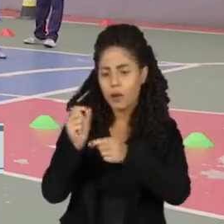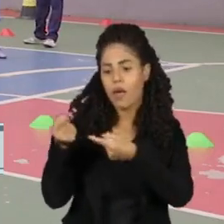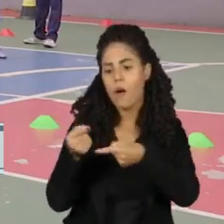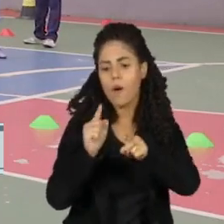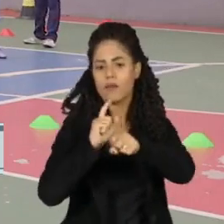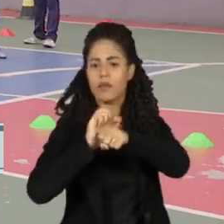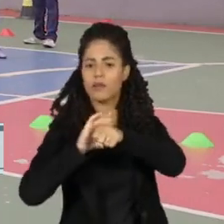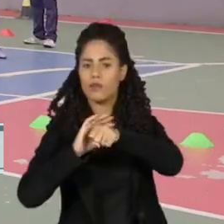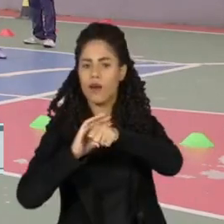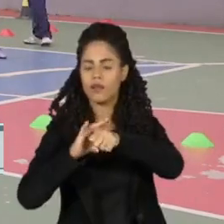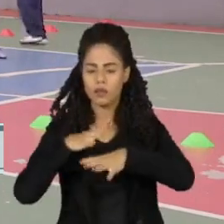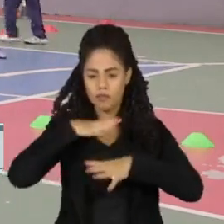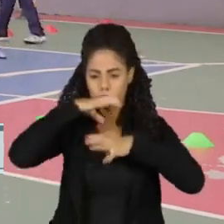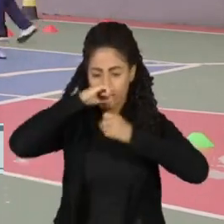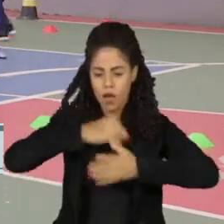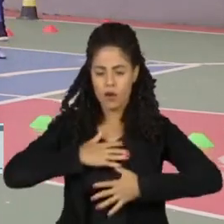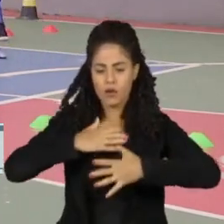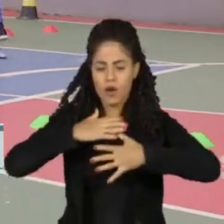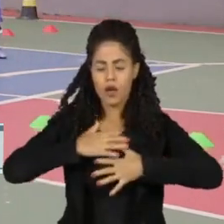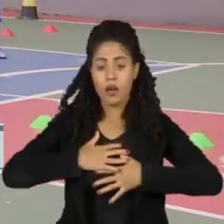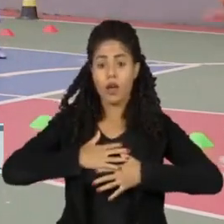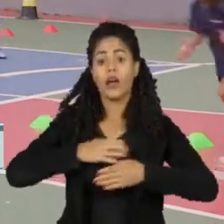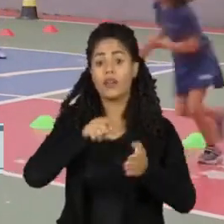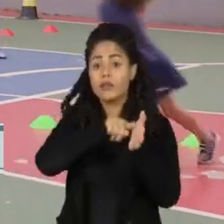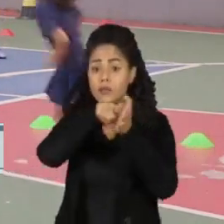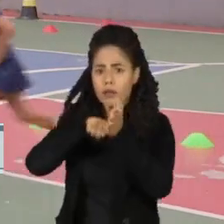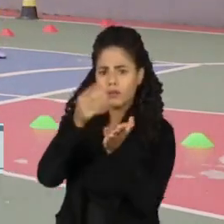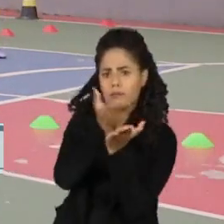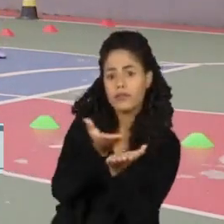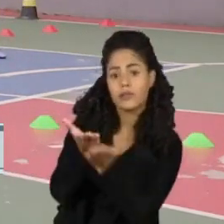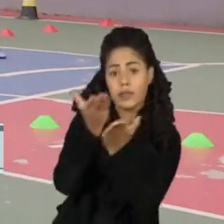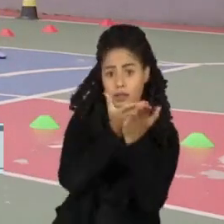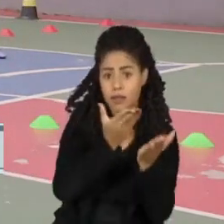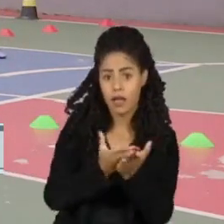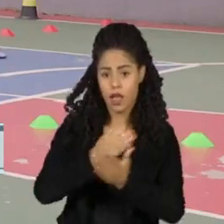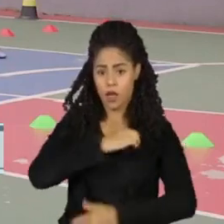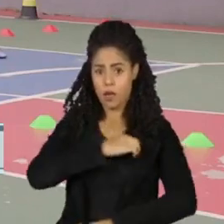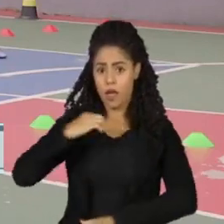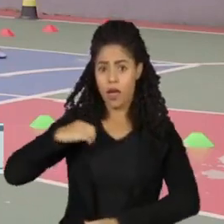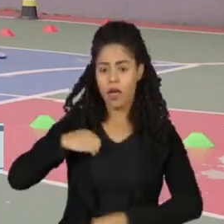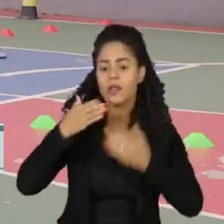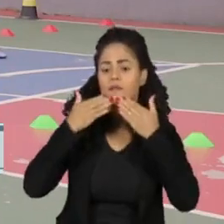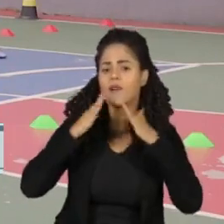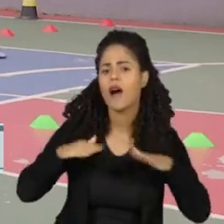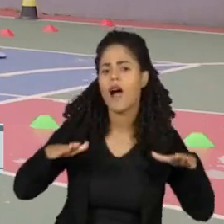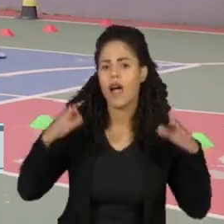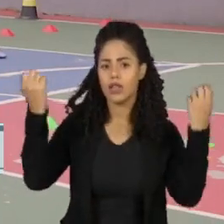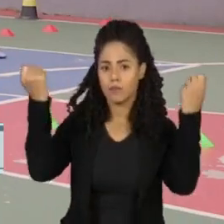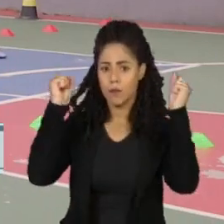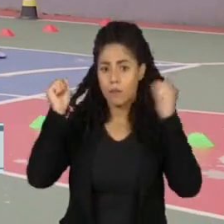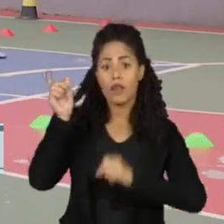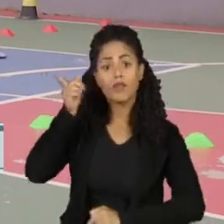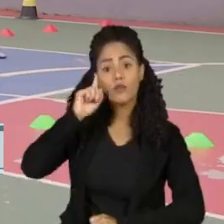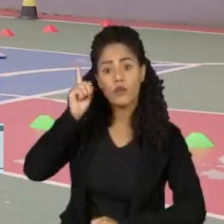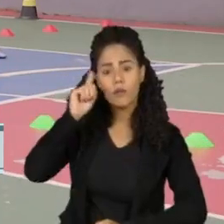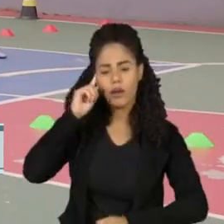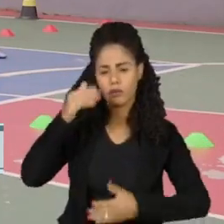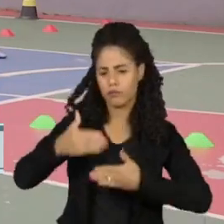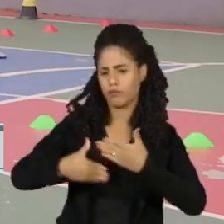doenças respiratórias. Pesquisadores poloneses comprovaram que crianças que fazem atividades físicas